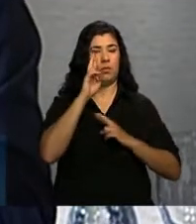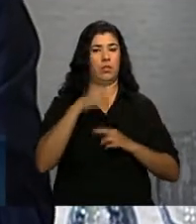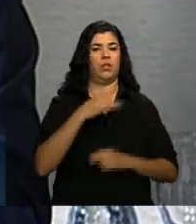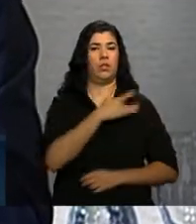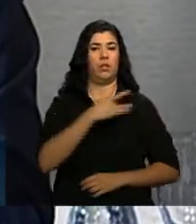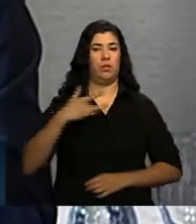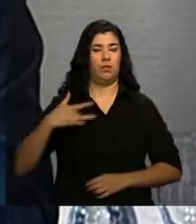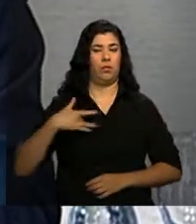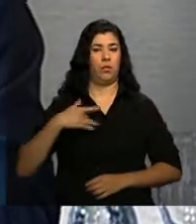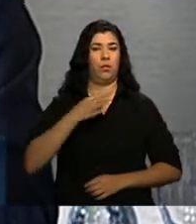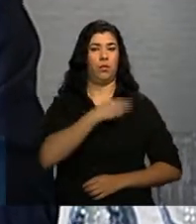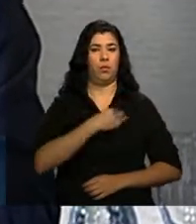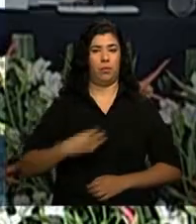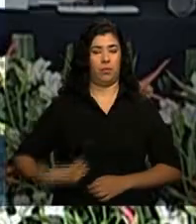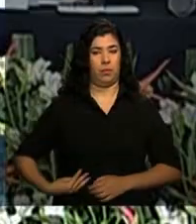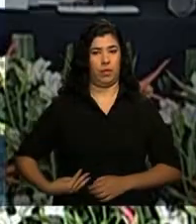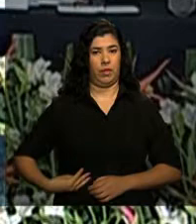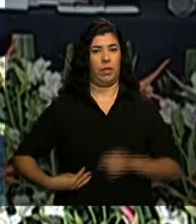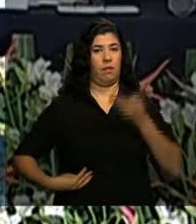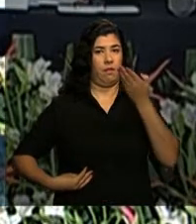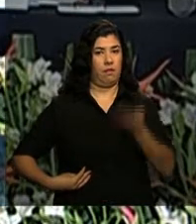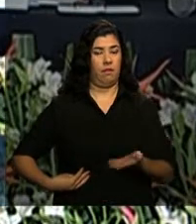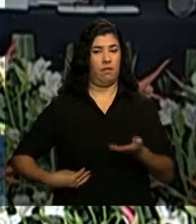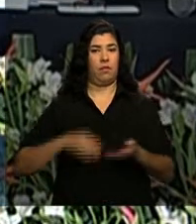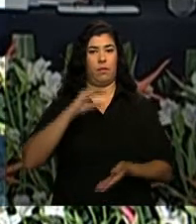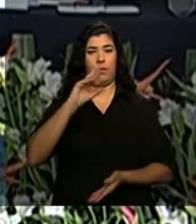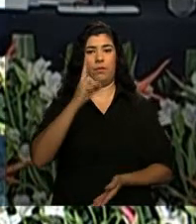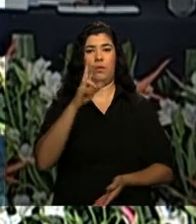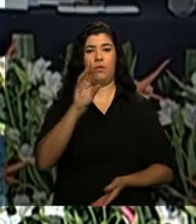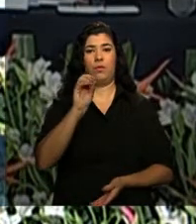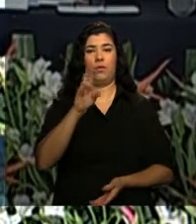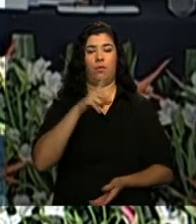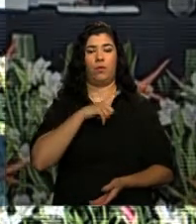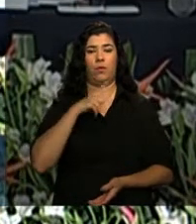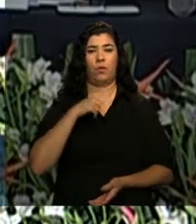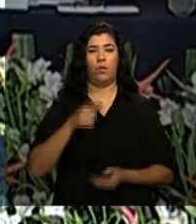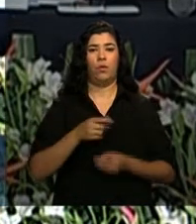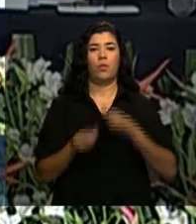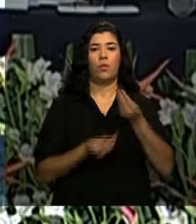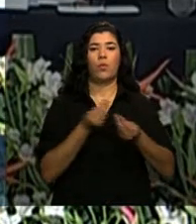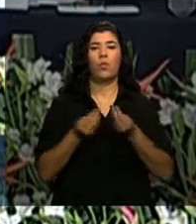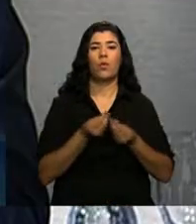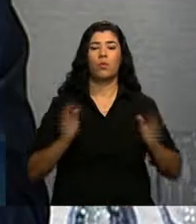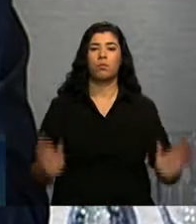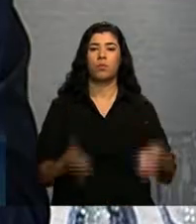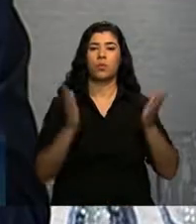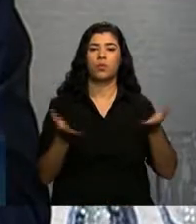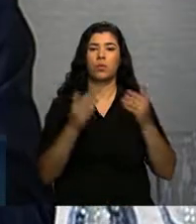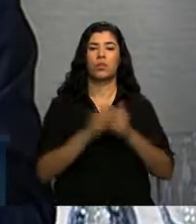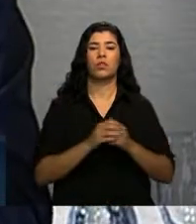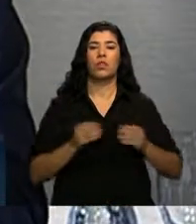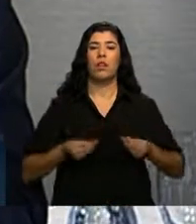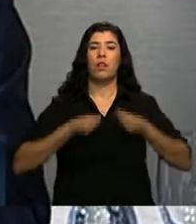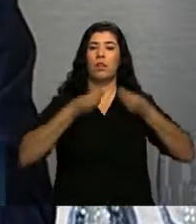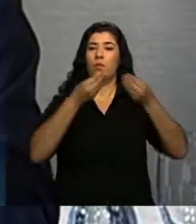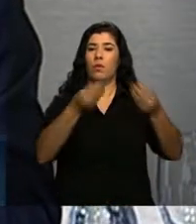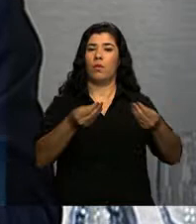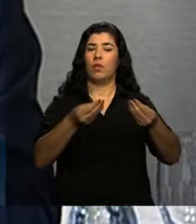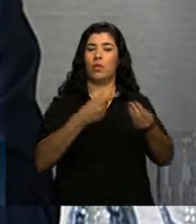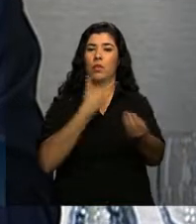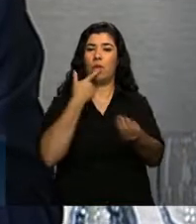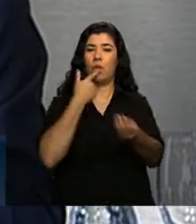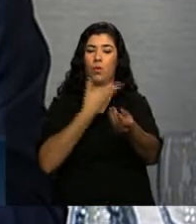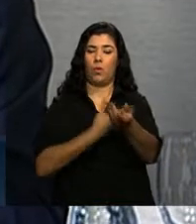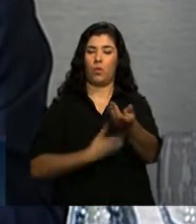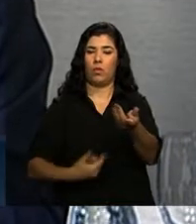ele participou, empenhando o seu esforço na questão da estímula à doação voluntária de sangue, participando, no ano passado, da